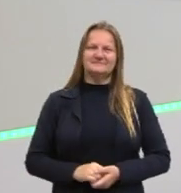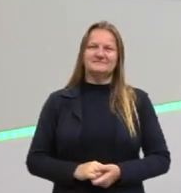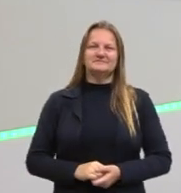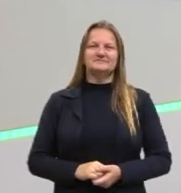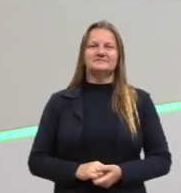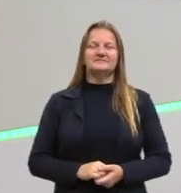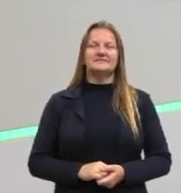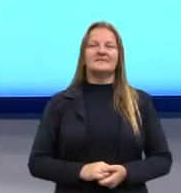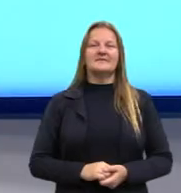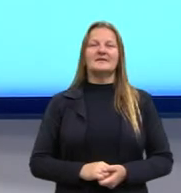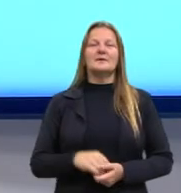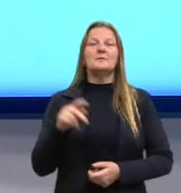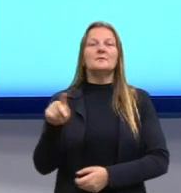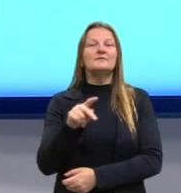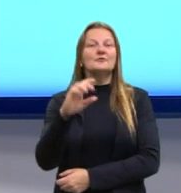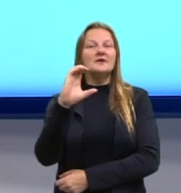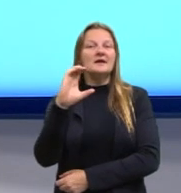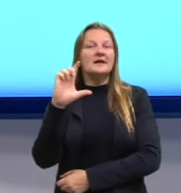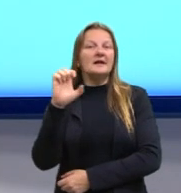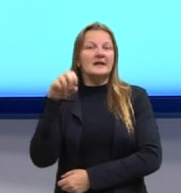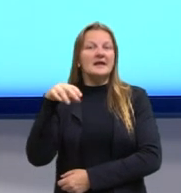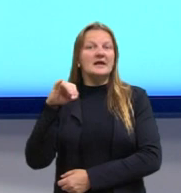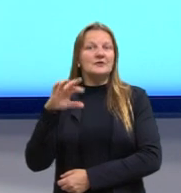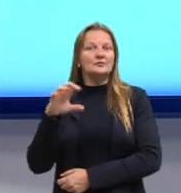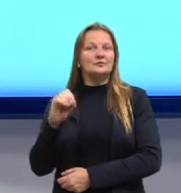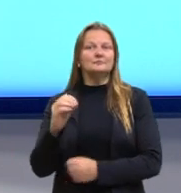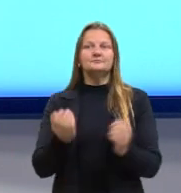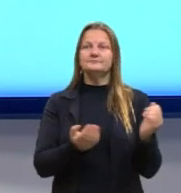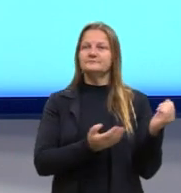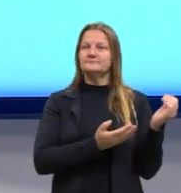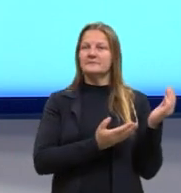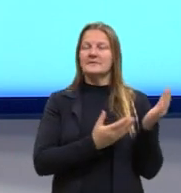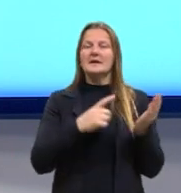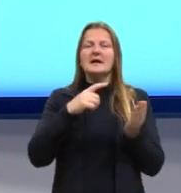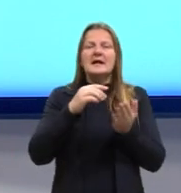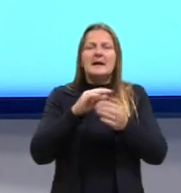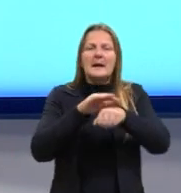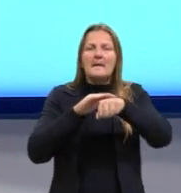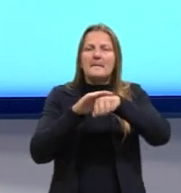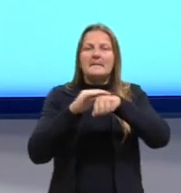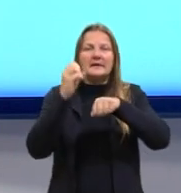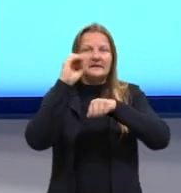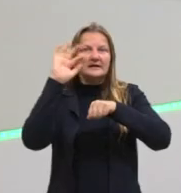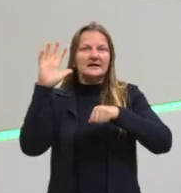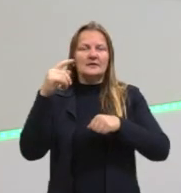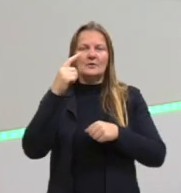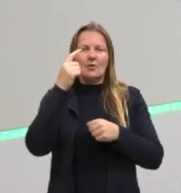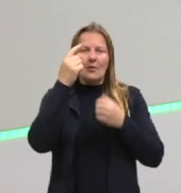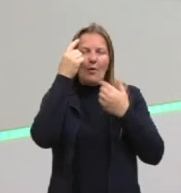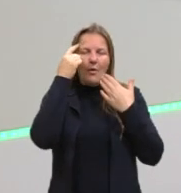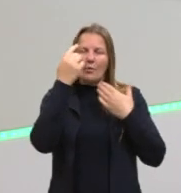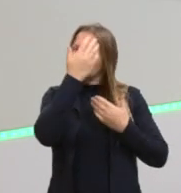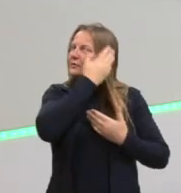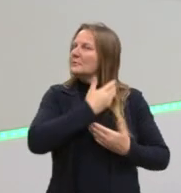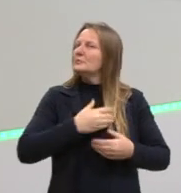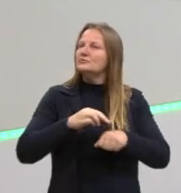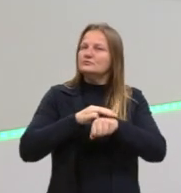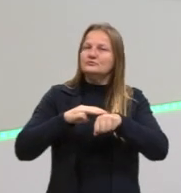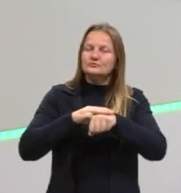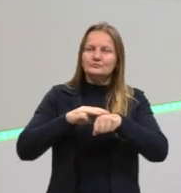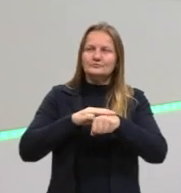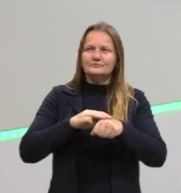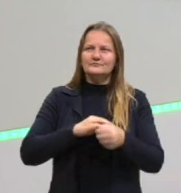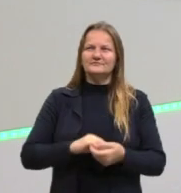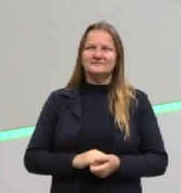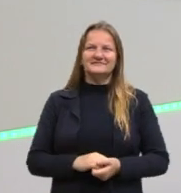só, eu sou o professor Kleni Vernei Mazoneto, sou um sujeito de pele clara, tenho olhos e cabelos castanhos, os cabelos já